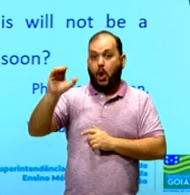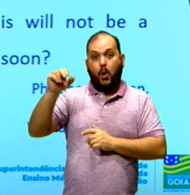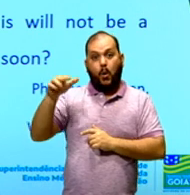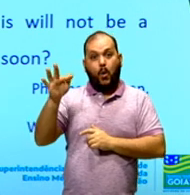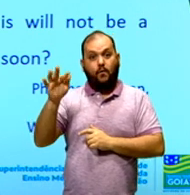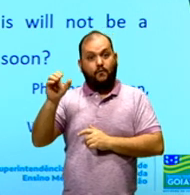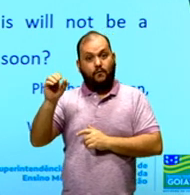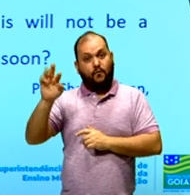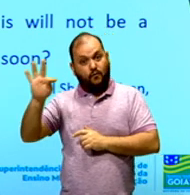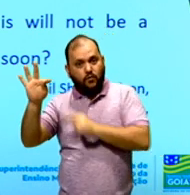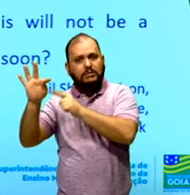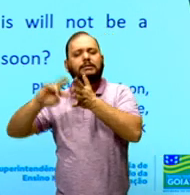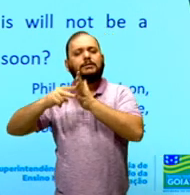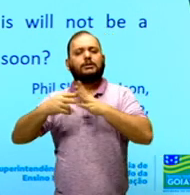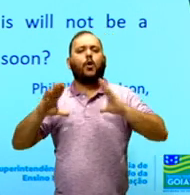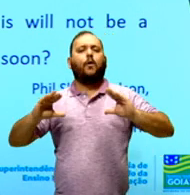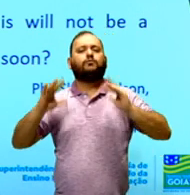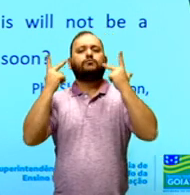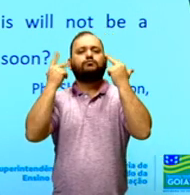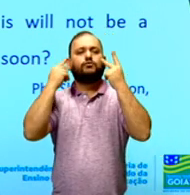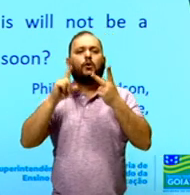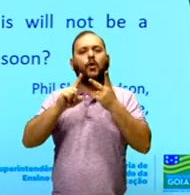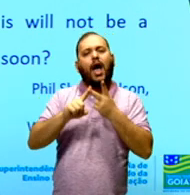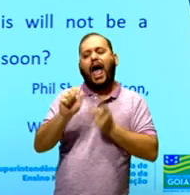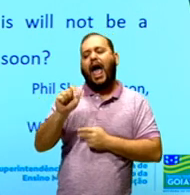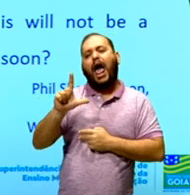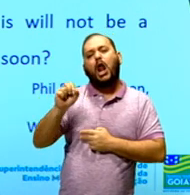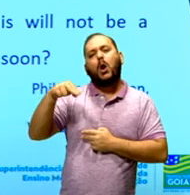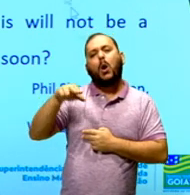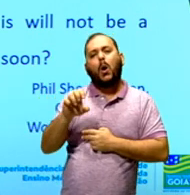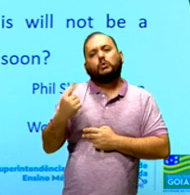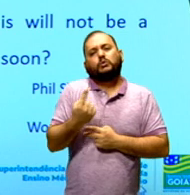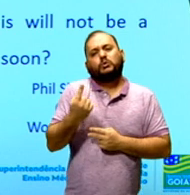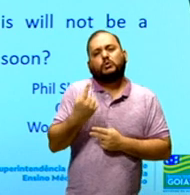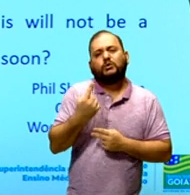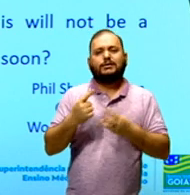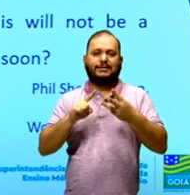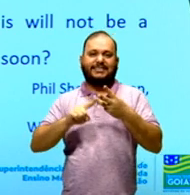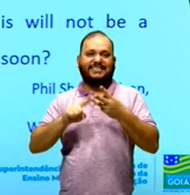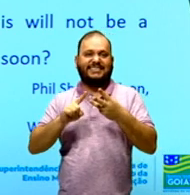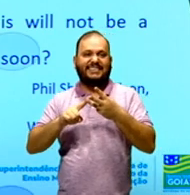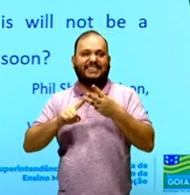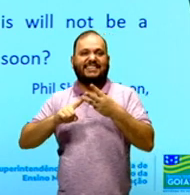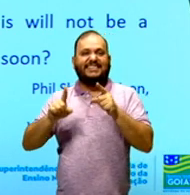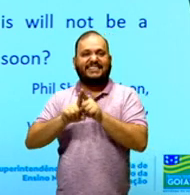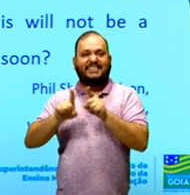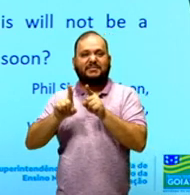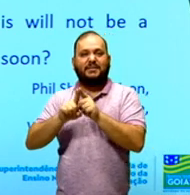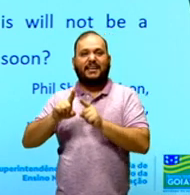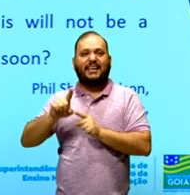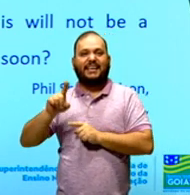é confortável, alone é sozinho, confused é confuso, um novo, preocupado. E temos também alguns